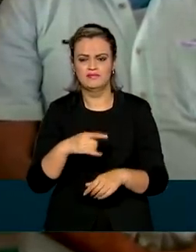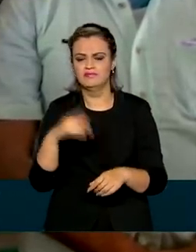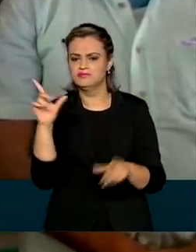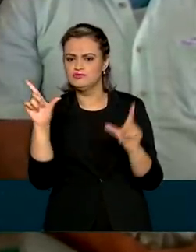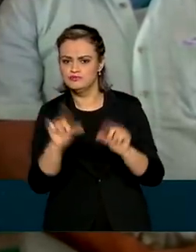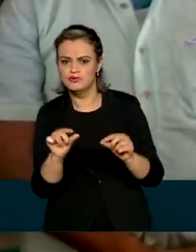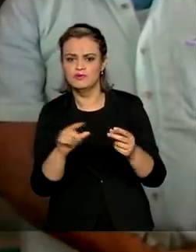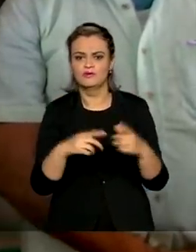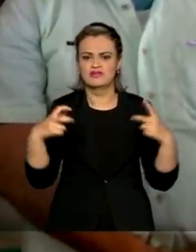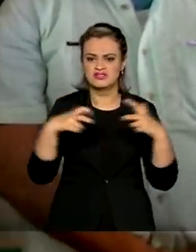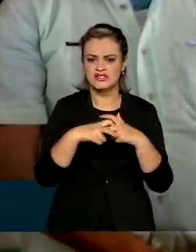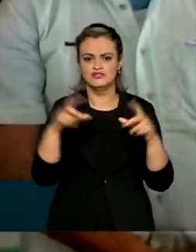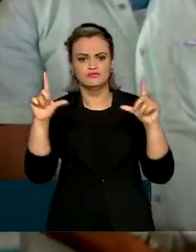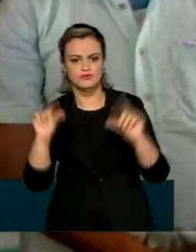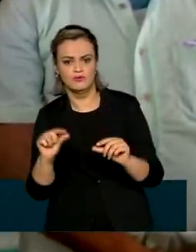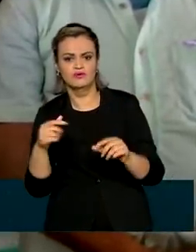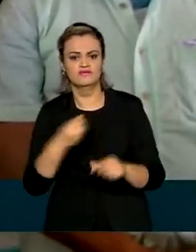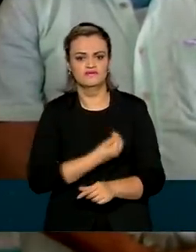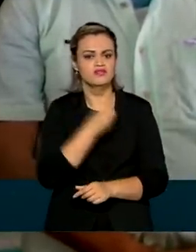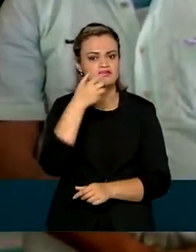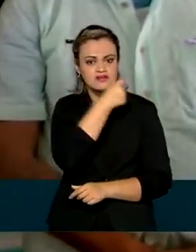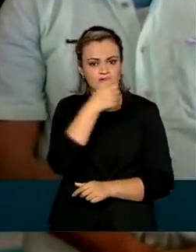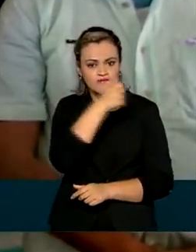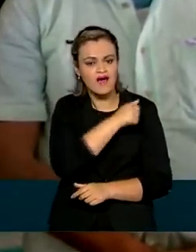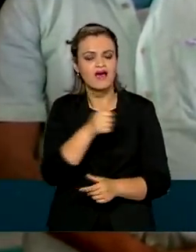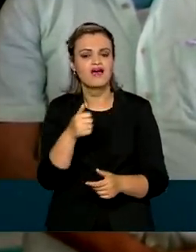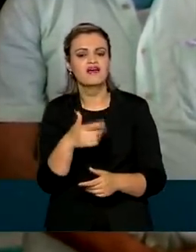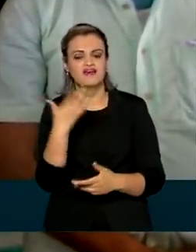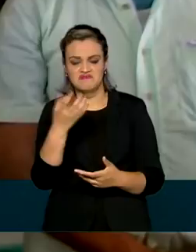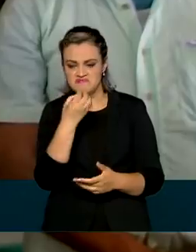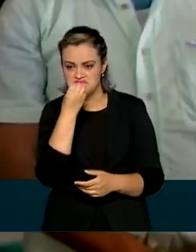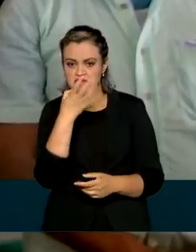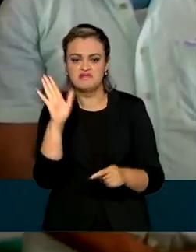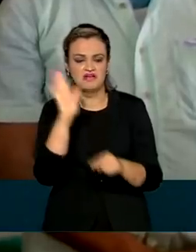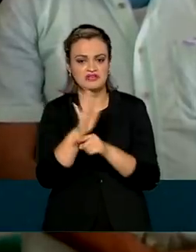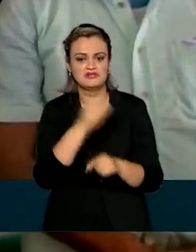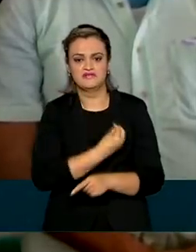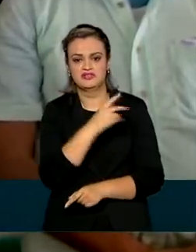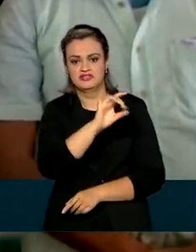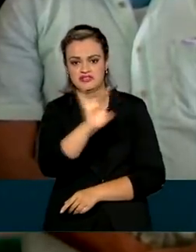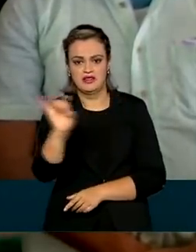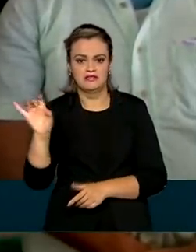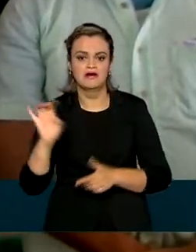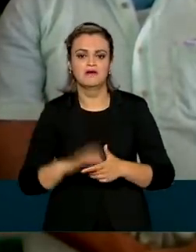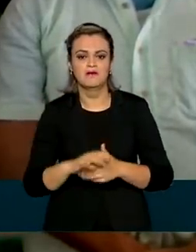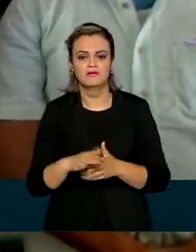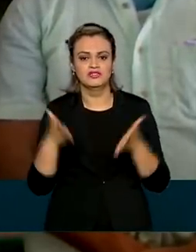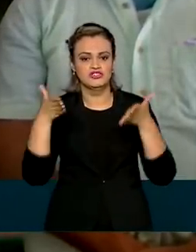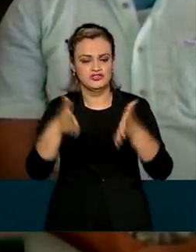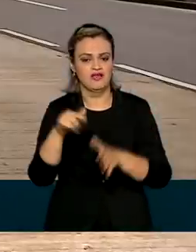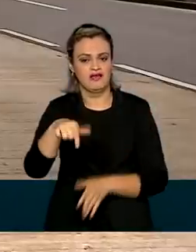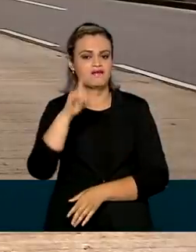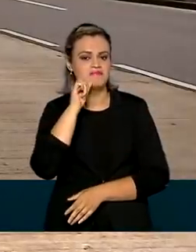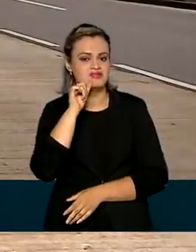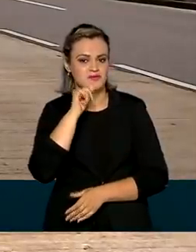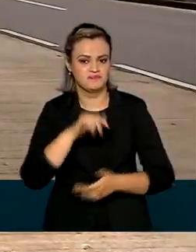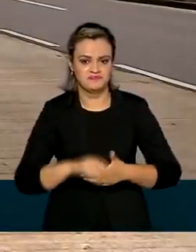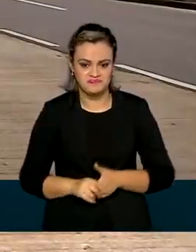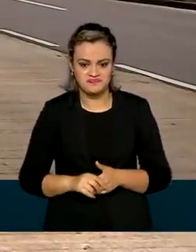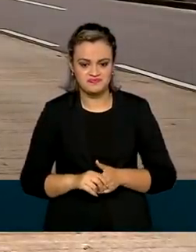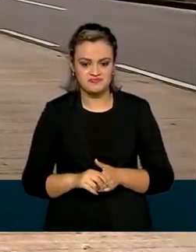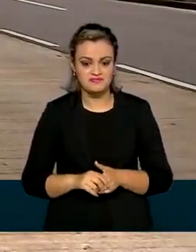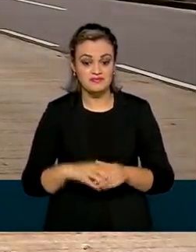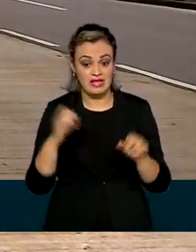que vai diminuir acidentes, que vai salvar vidas, vai fazer a diferença da vida das pessoas que chegam aqui a Maceió. O